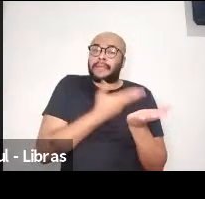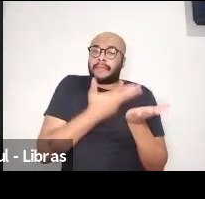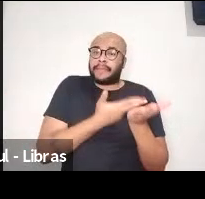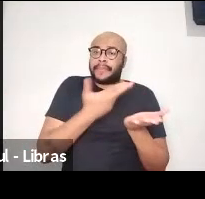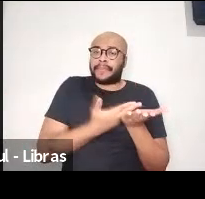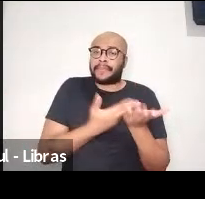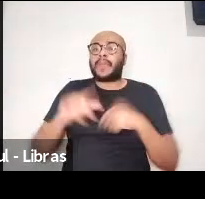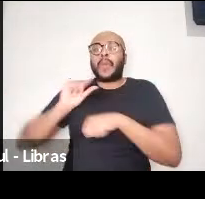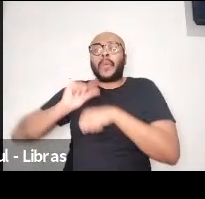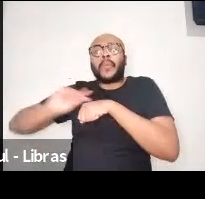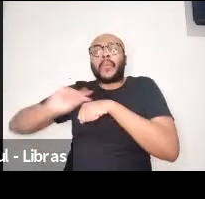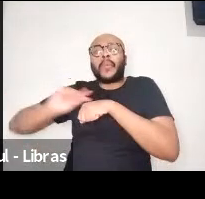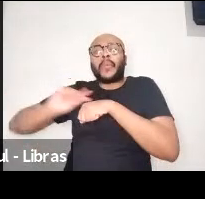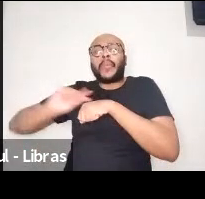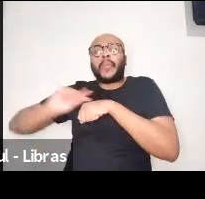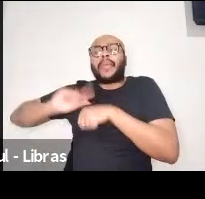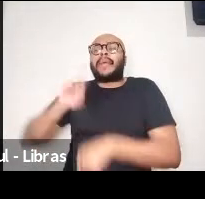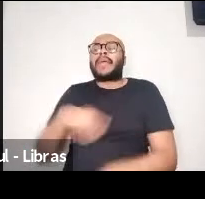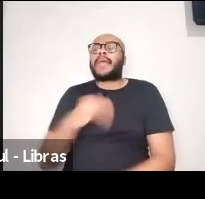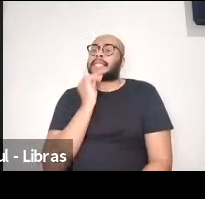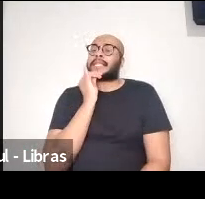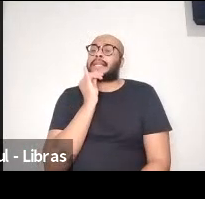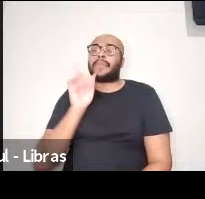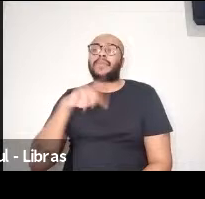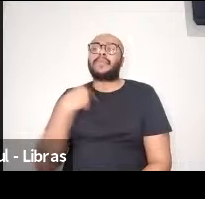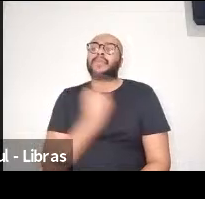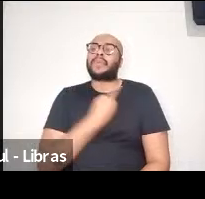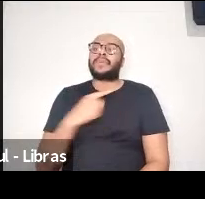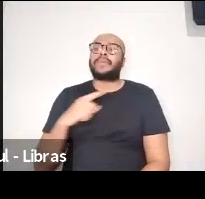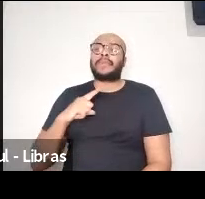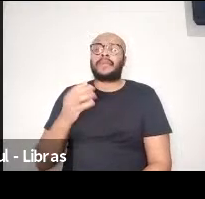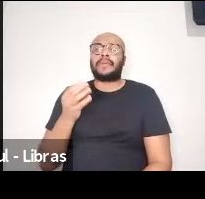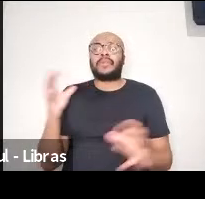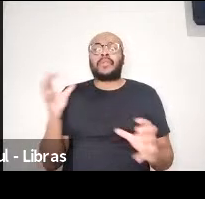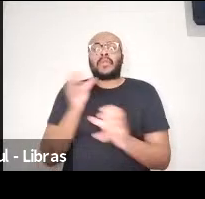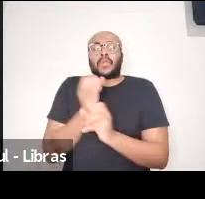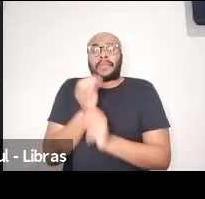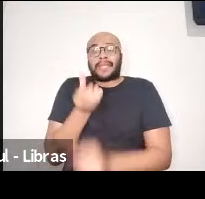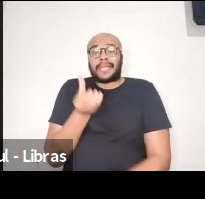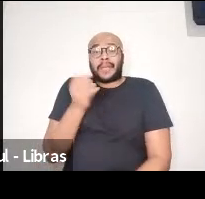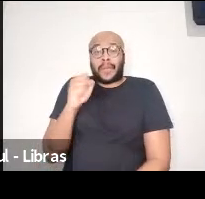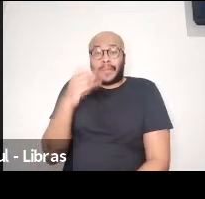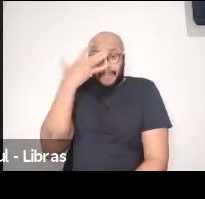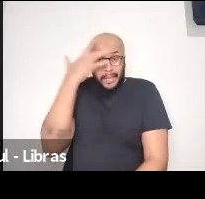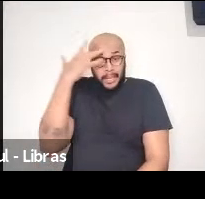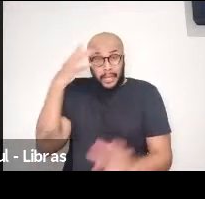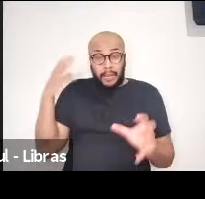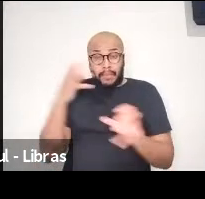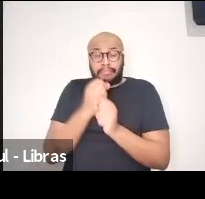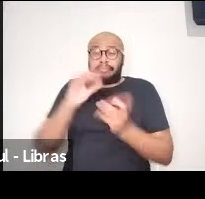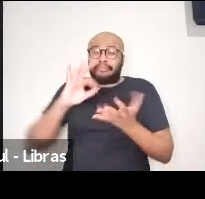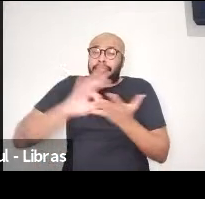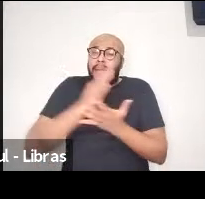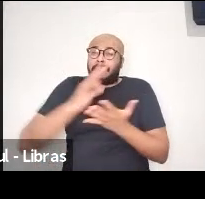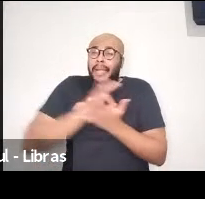minicurso é um exemplo, né, estamos aqui em 68 participantes, a gente ficou com muita